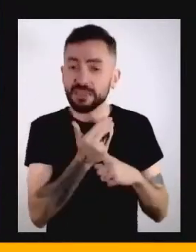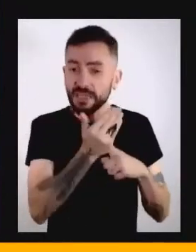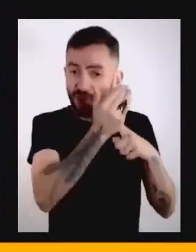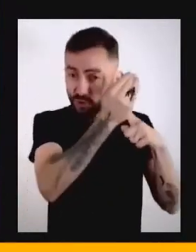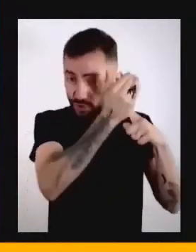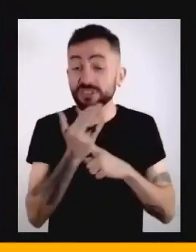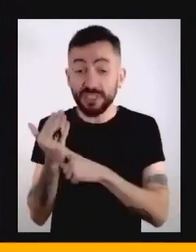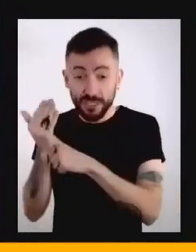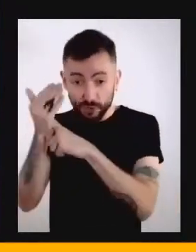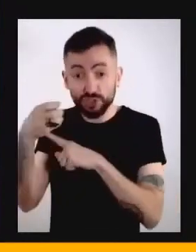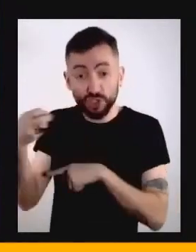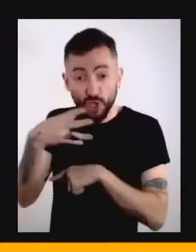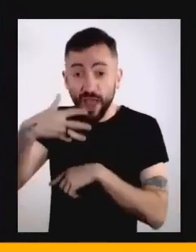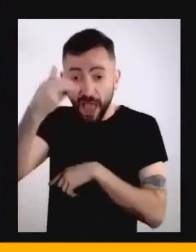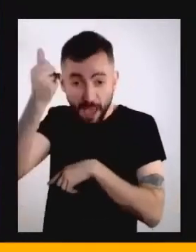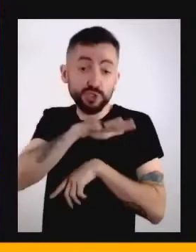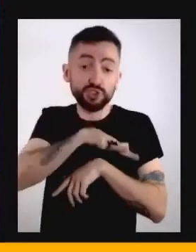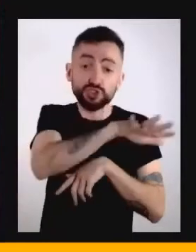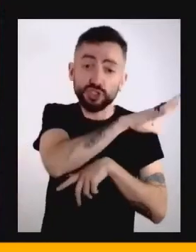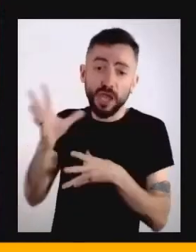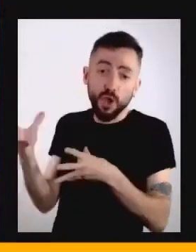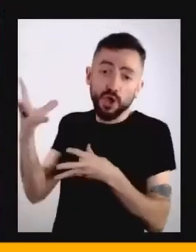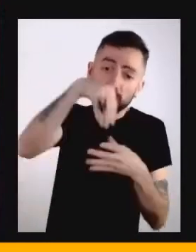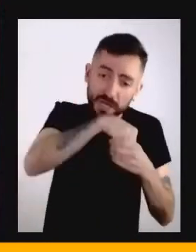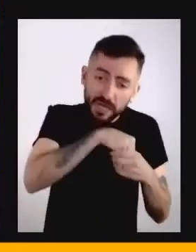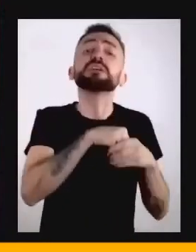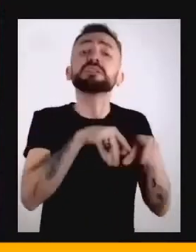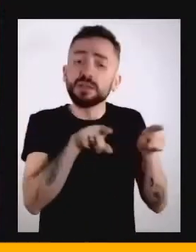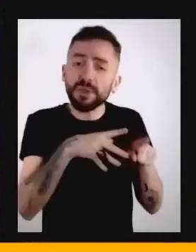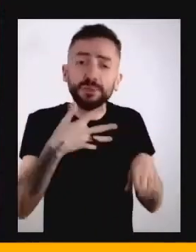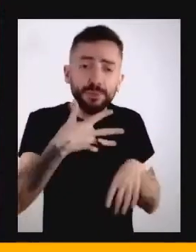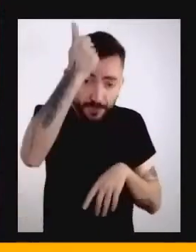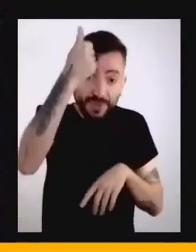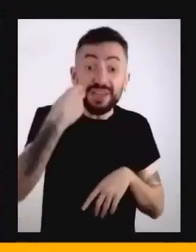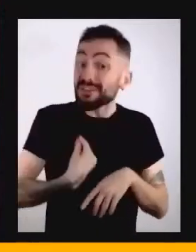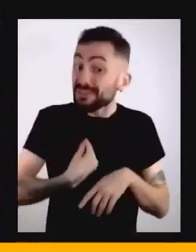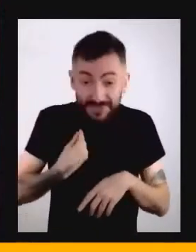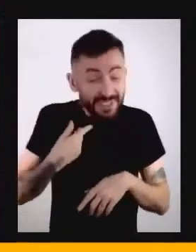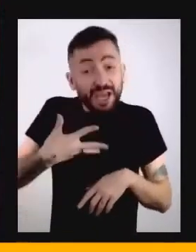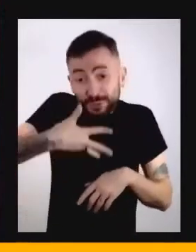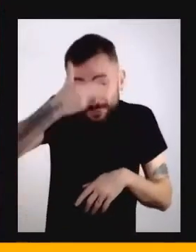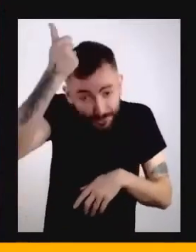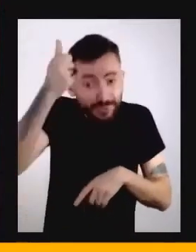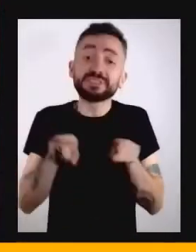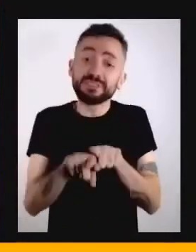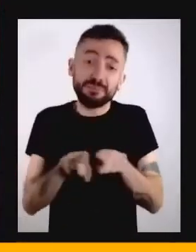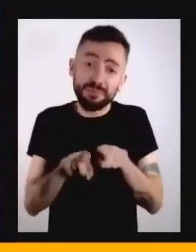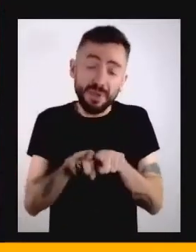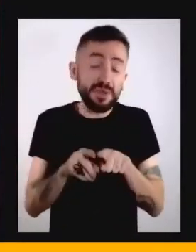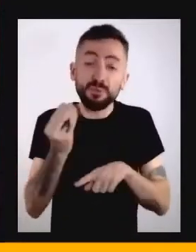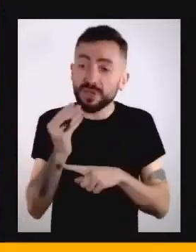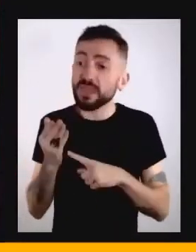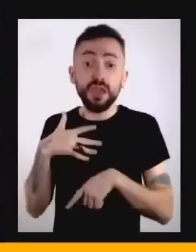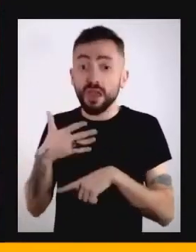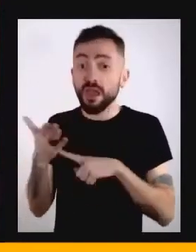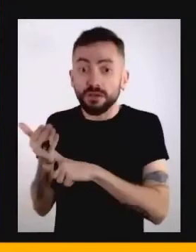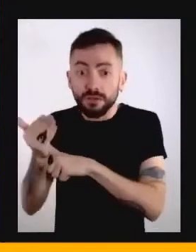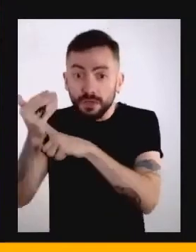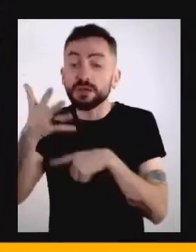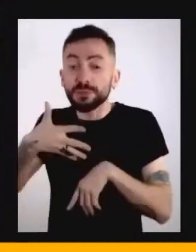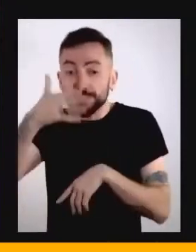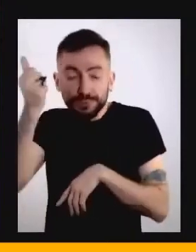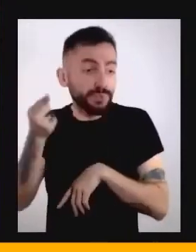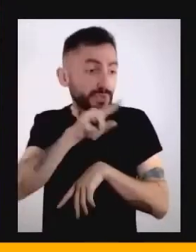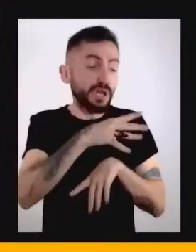tecnologias, e isso leva a uma aceleração do ritmo da vida que a gente leva, para tentar de alguma forma correr